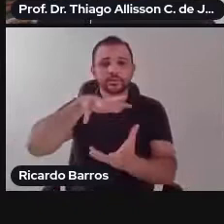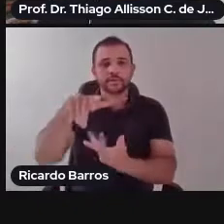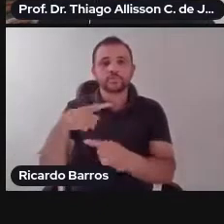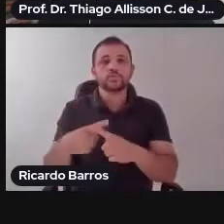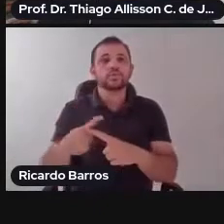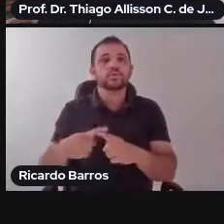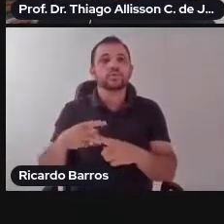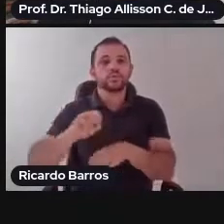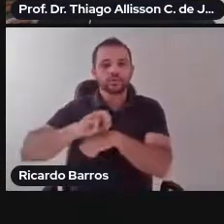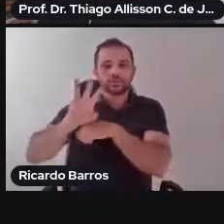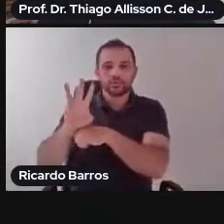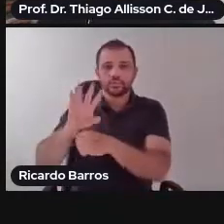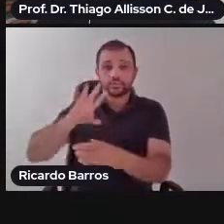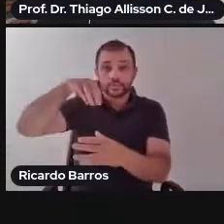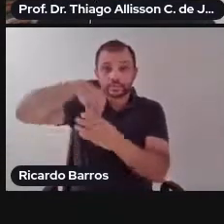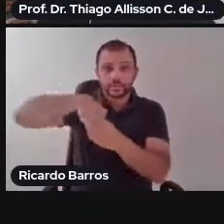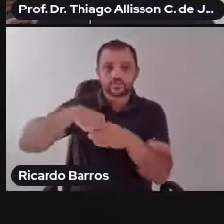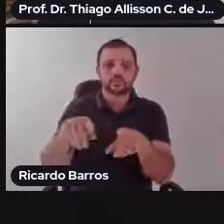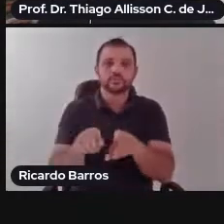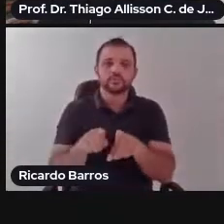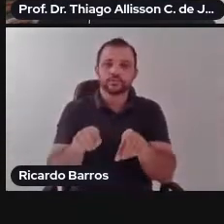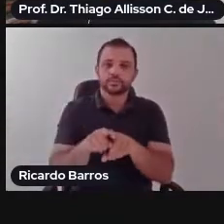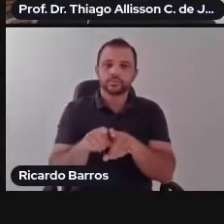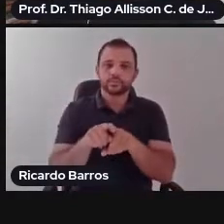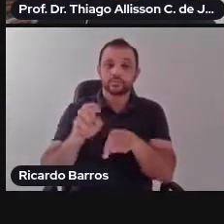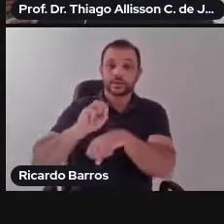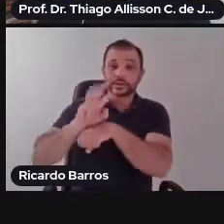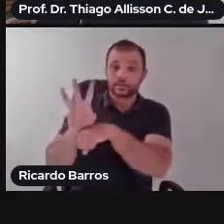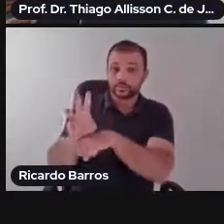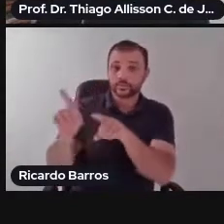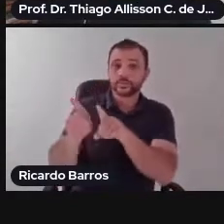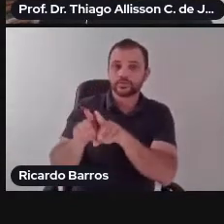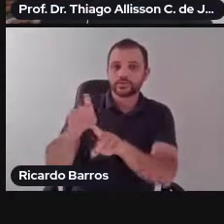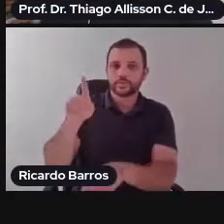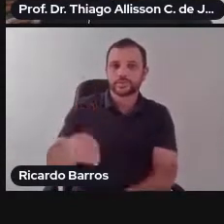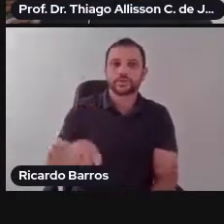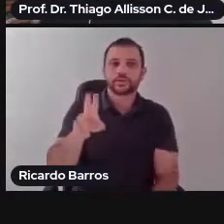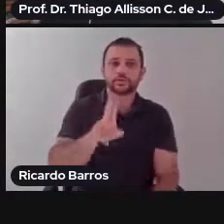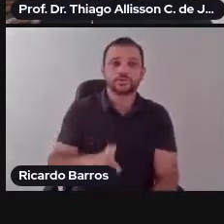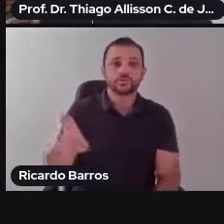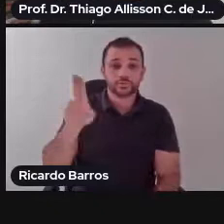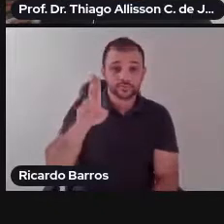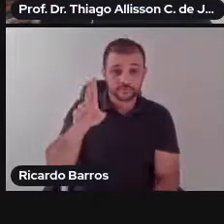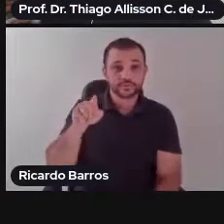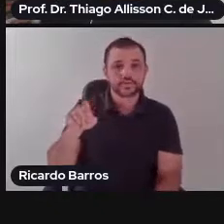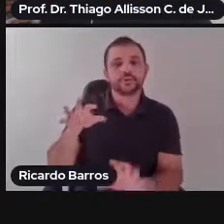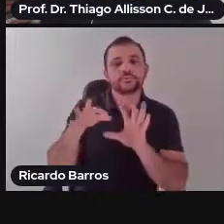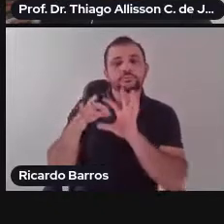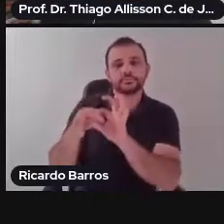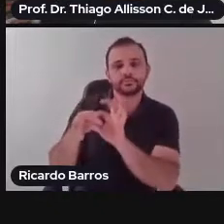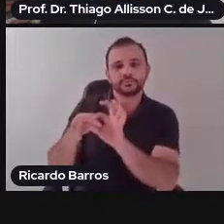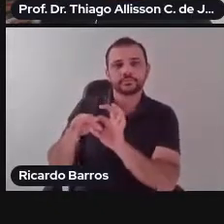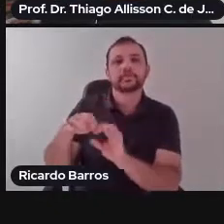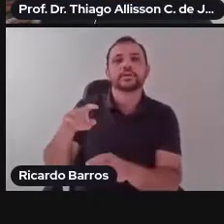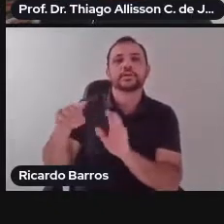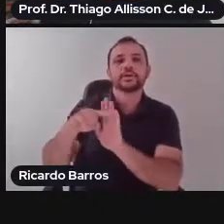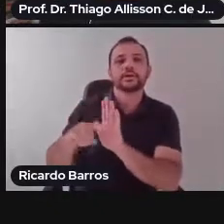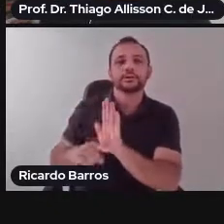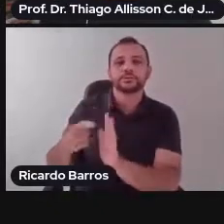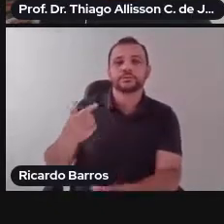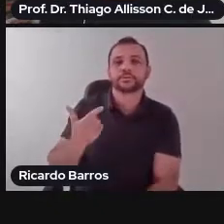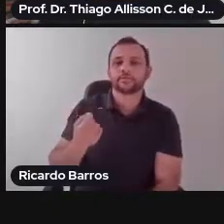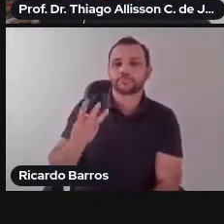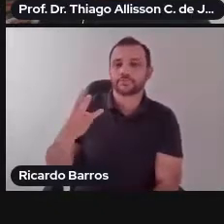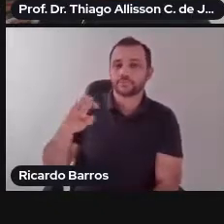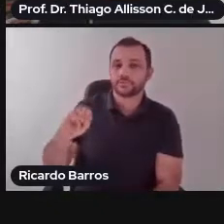desta rota, a UEMA é universidade, também, parceira da Agenda 2030, ao lado de diversas outras instituições públicas